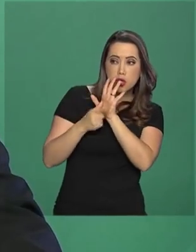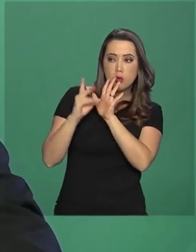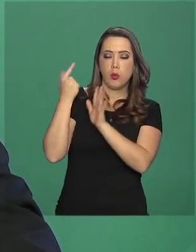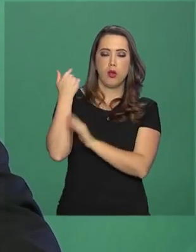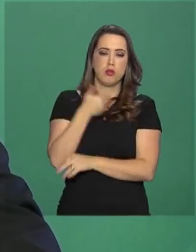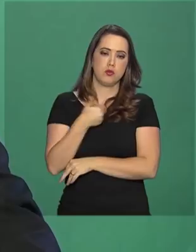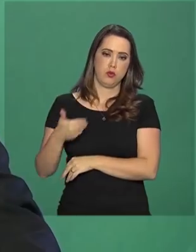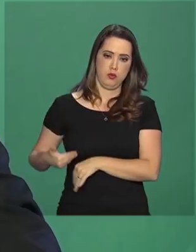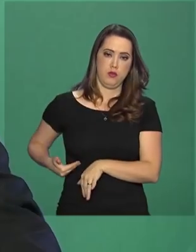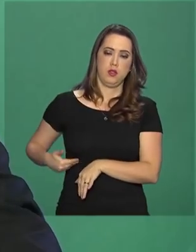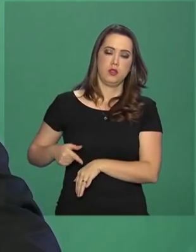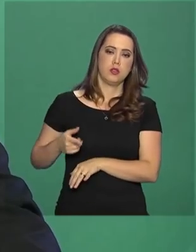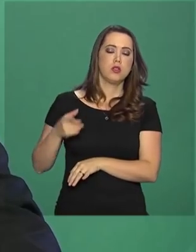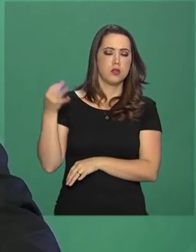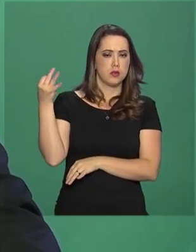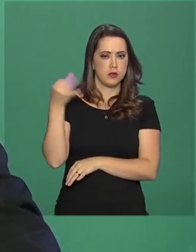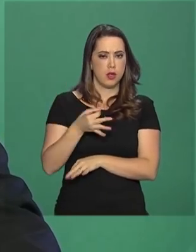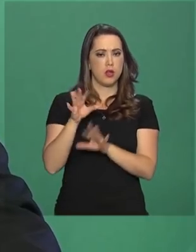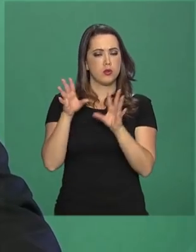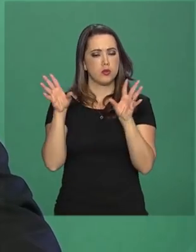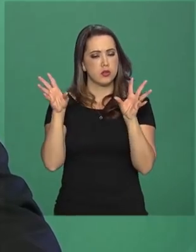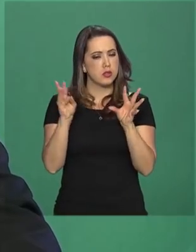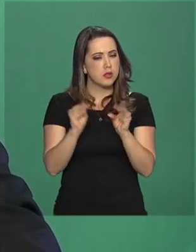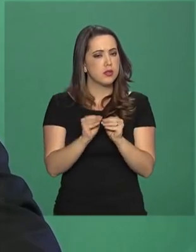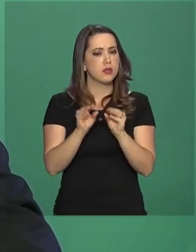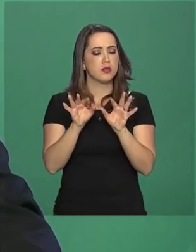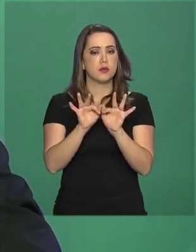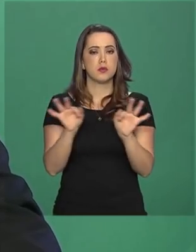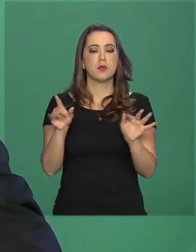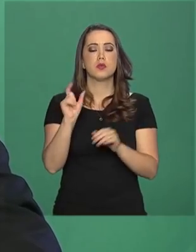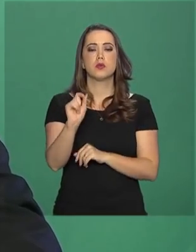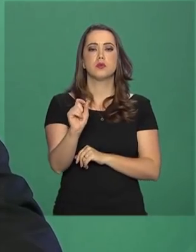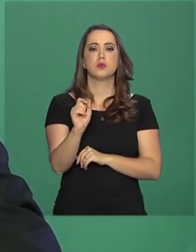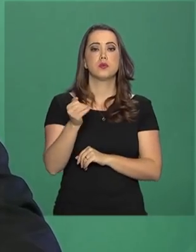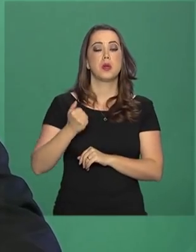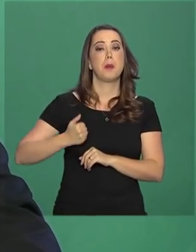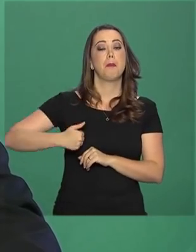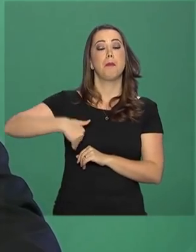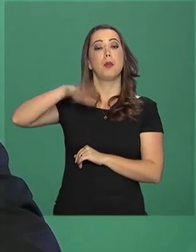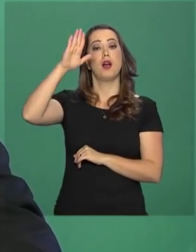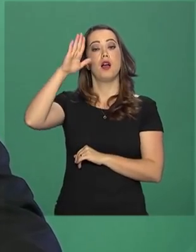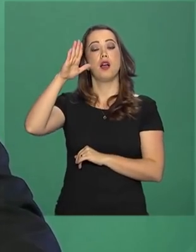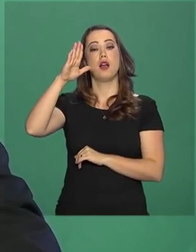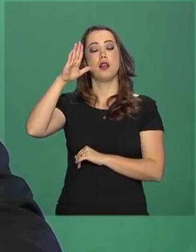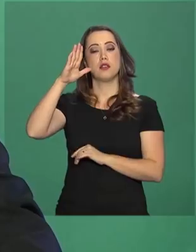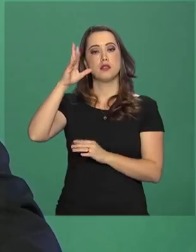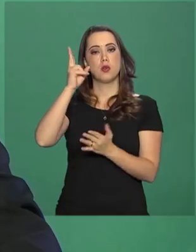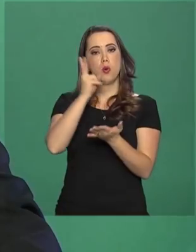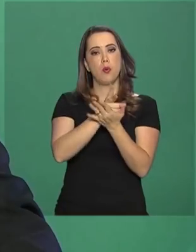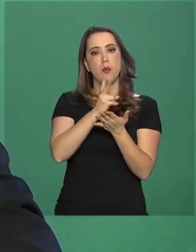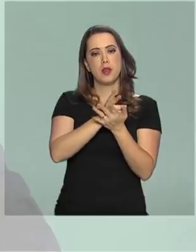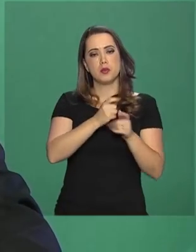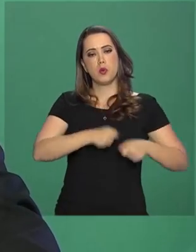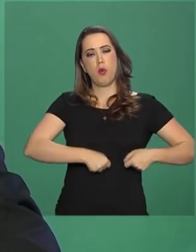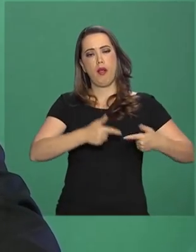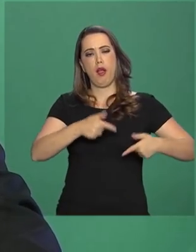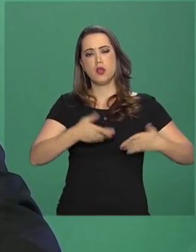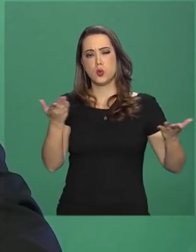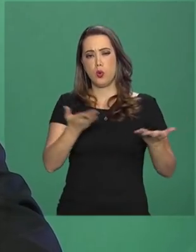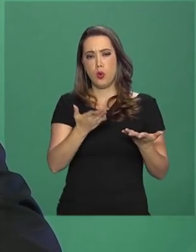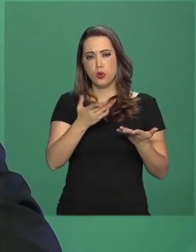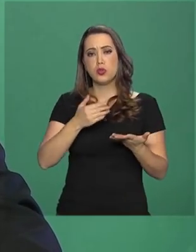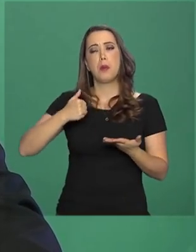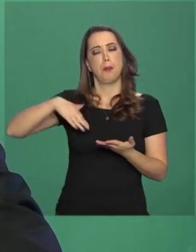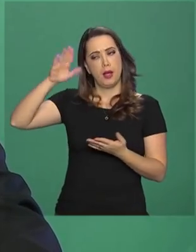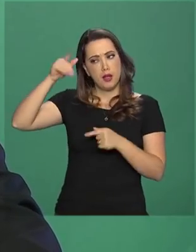bem sucintamente, é mais com o mesmo que a gente já gasta. Com o que a